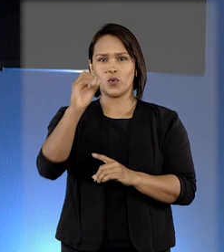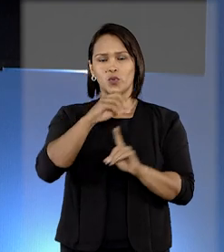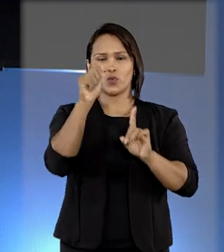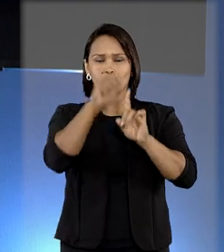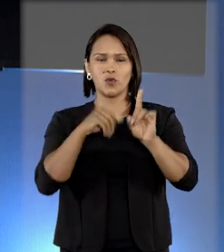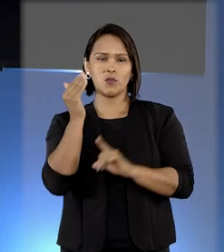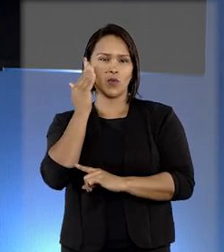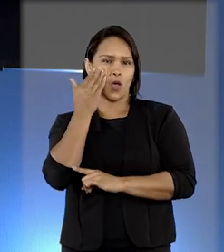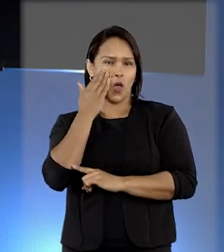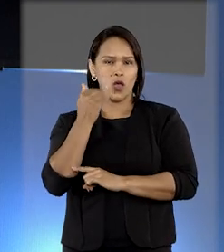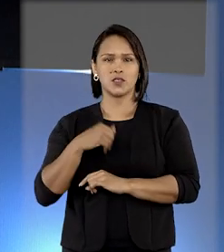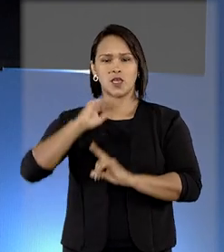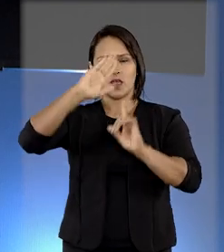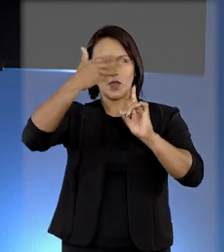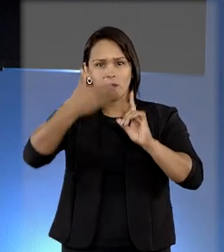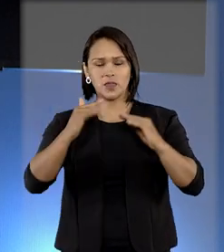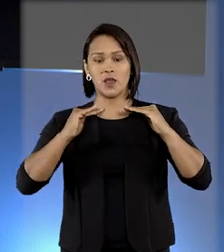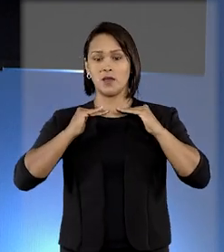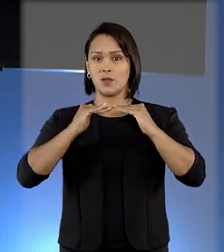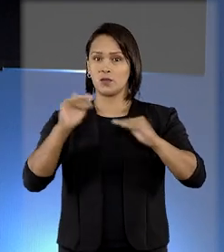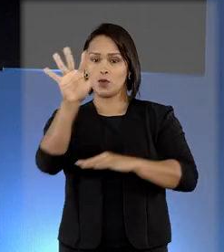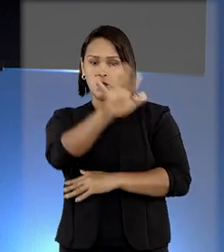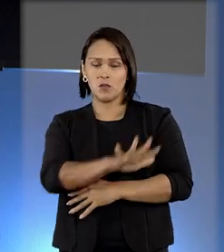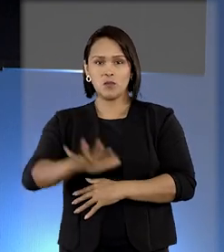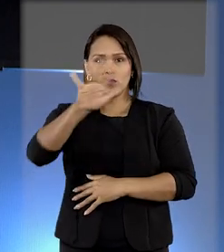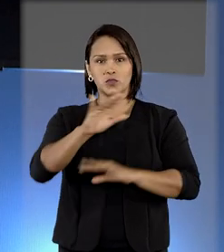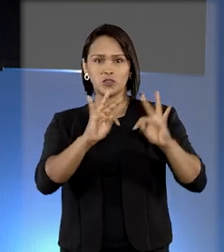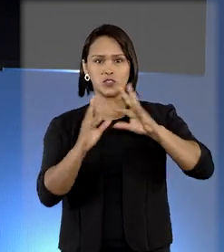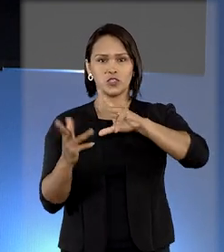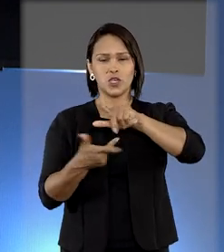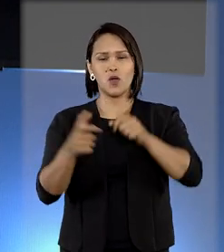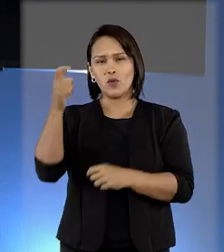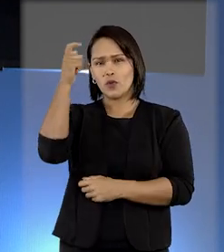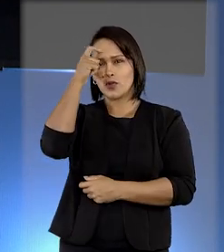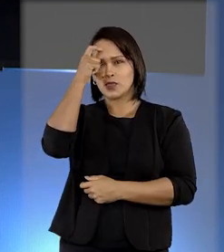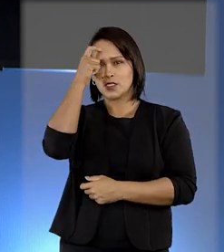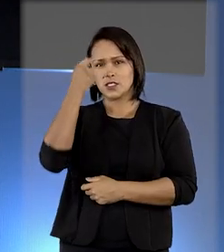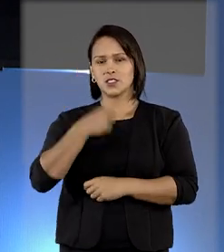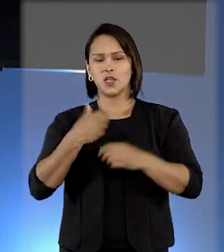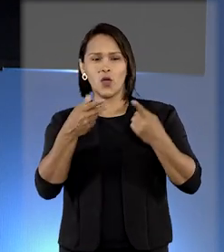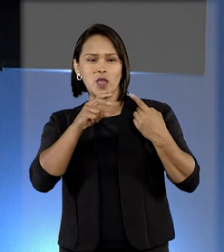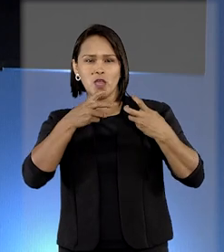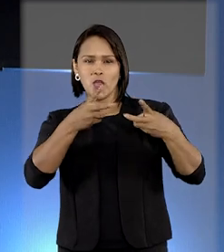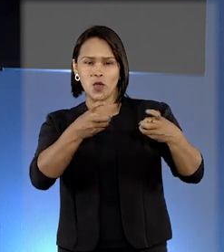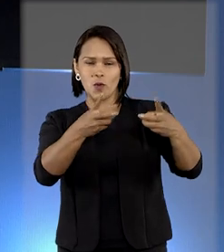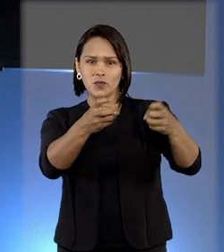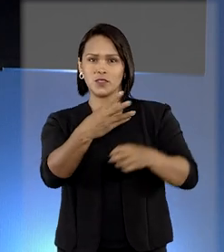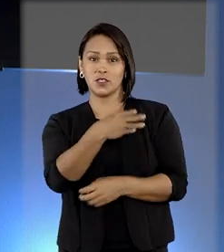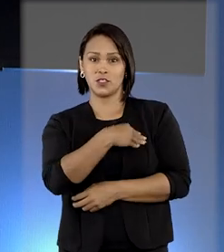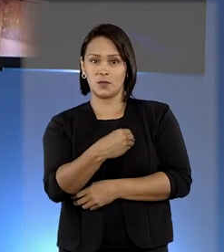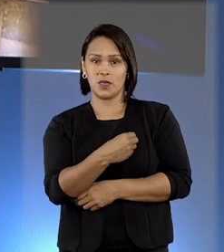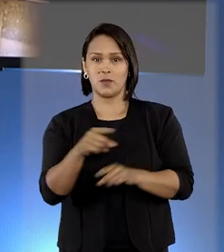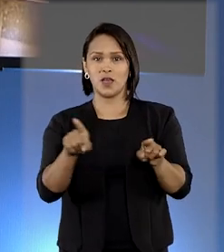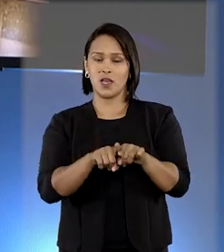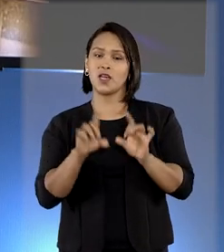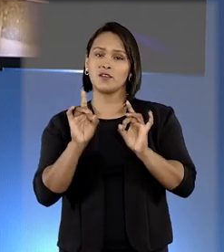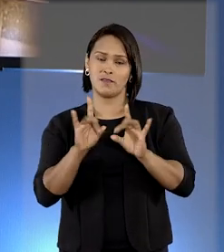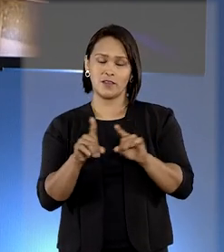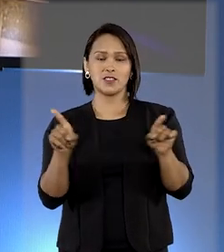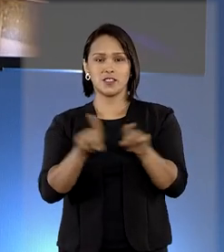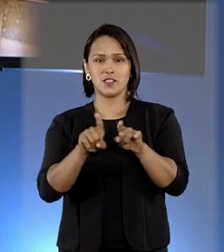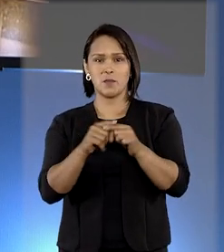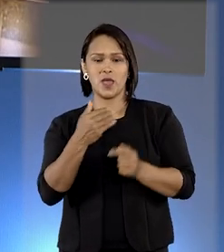mobilização mundial de conscientização e combate ao câncer de mama. Faça você também seu autoexame.